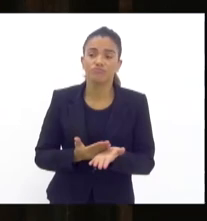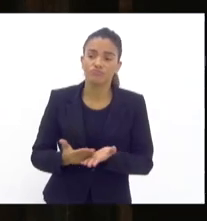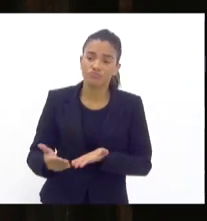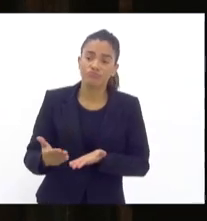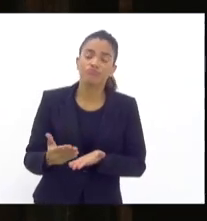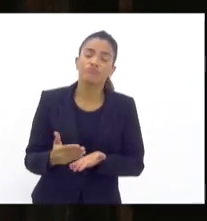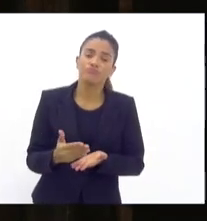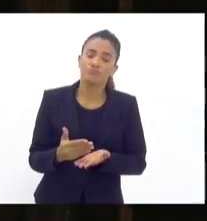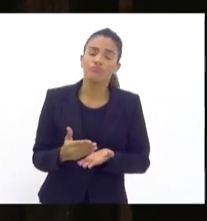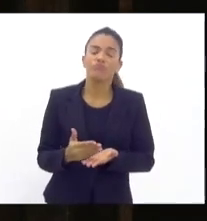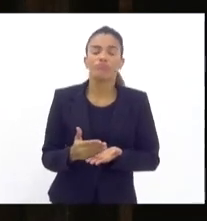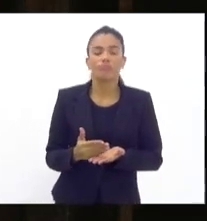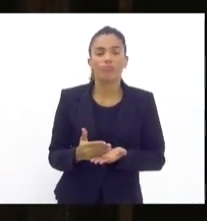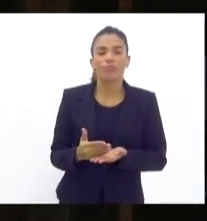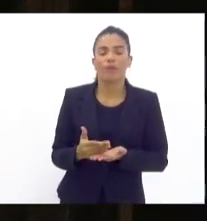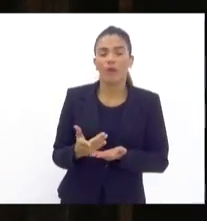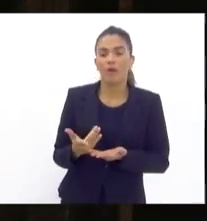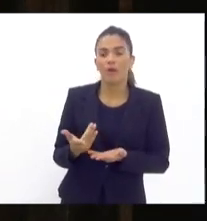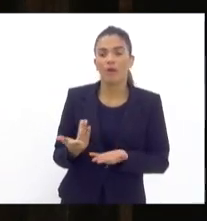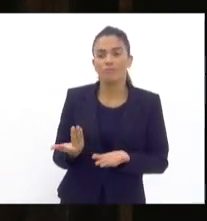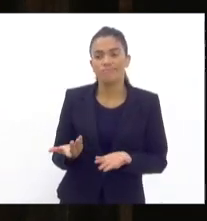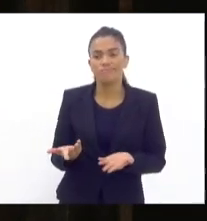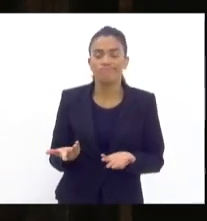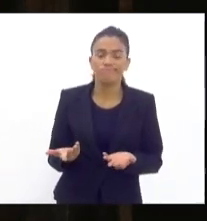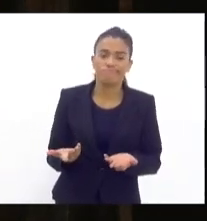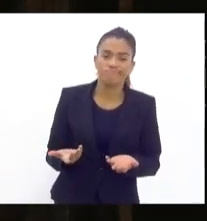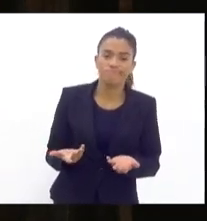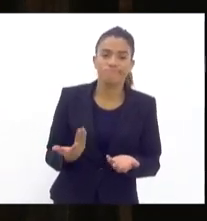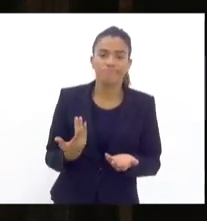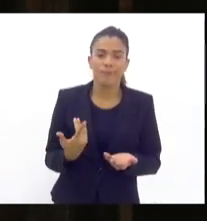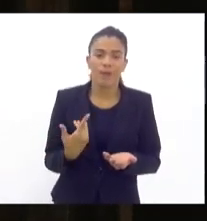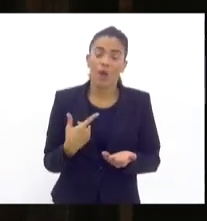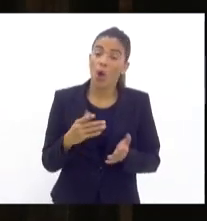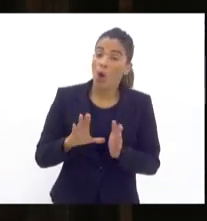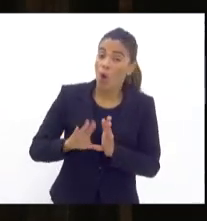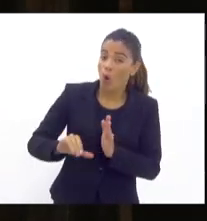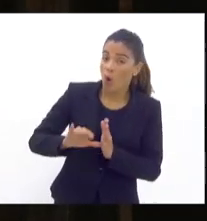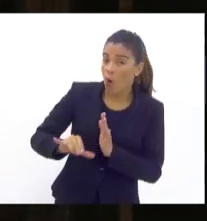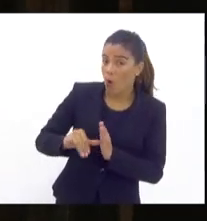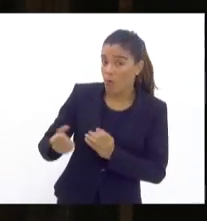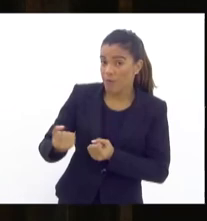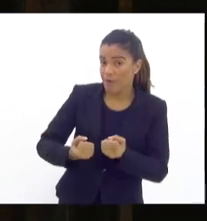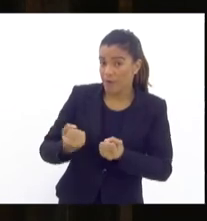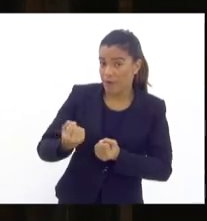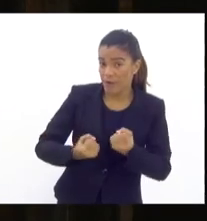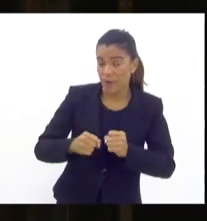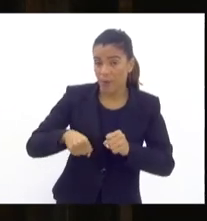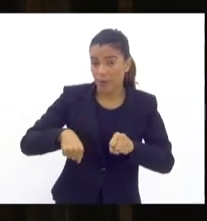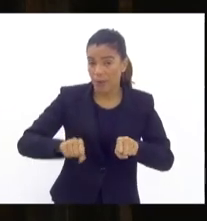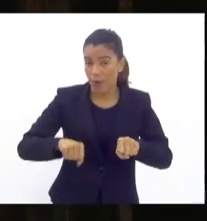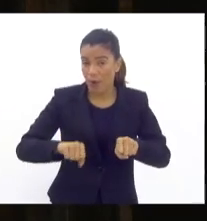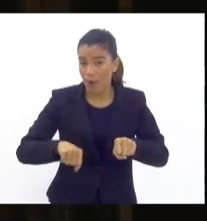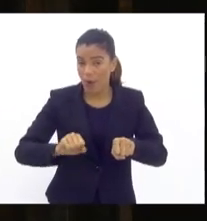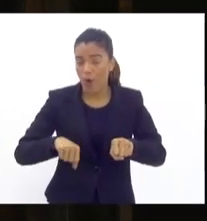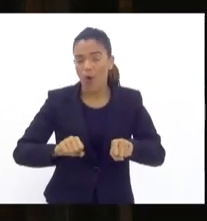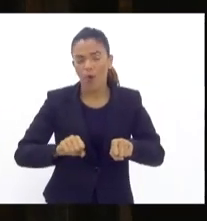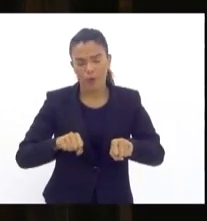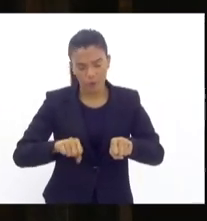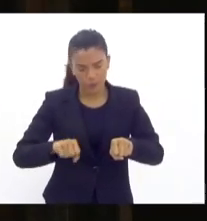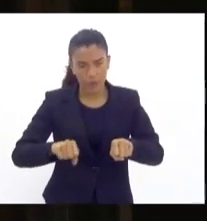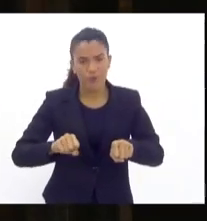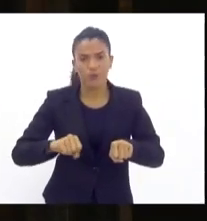tem tido uma ocorrência por parte de roubo de veículo, motos estão sendo roubadas,